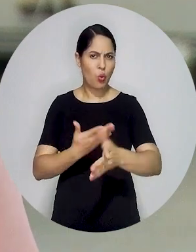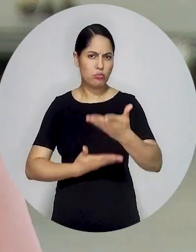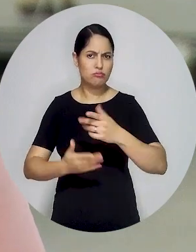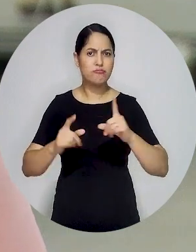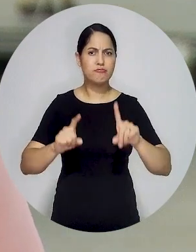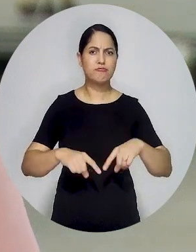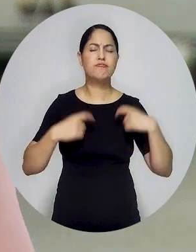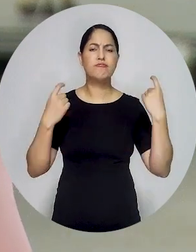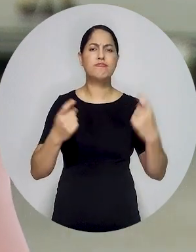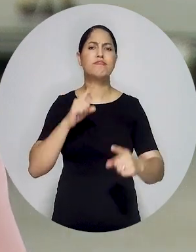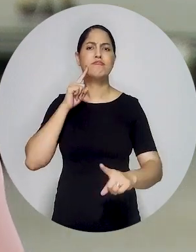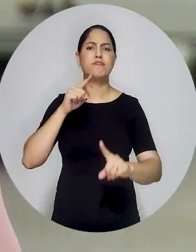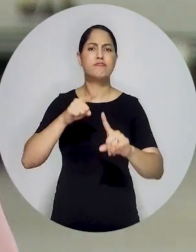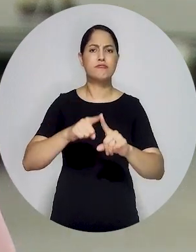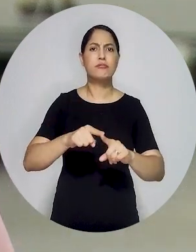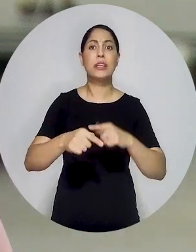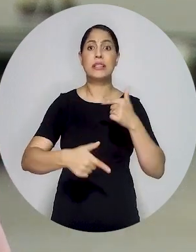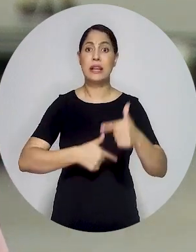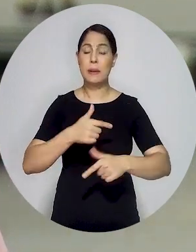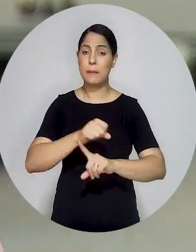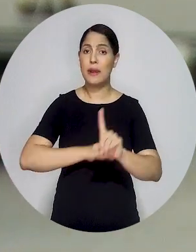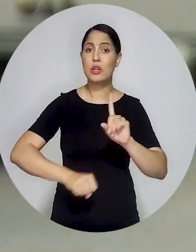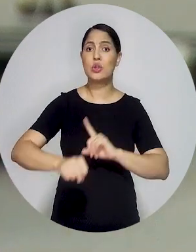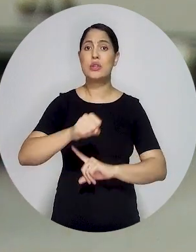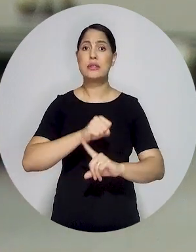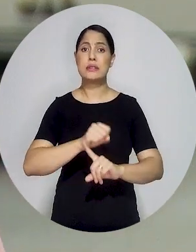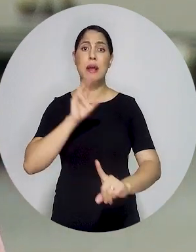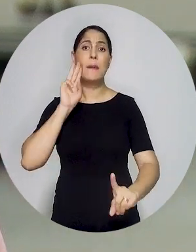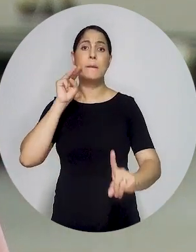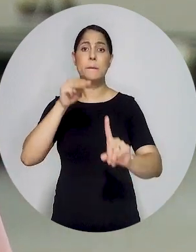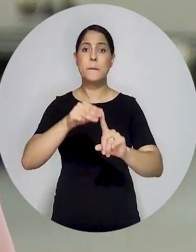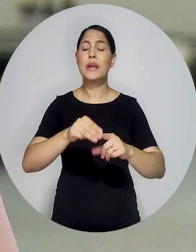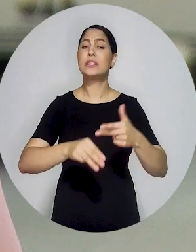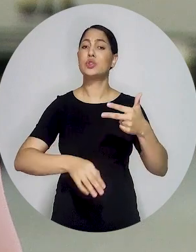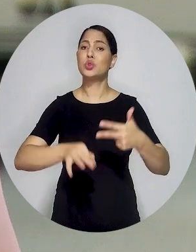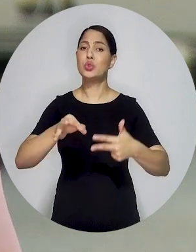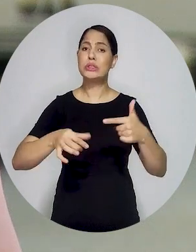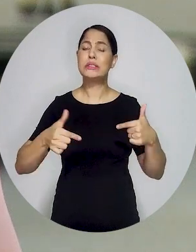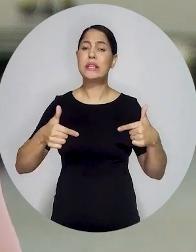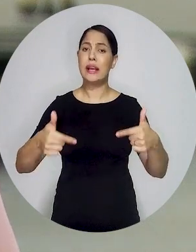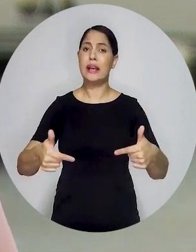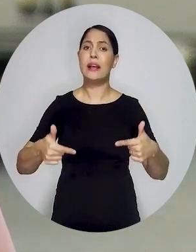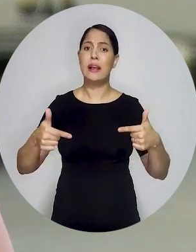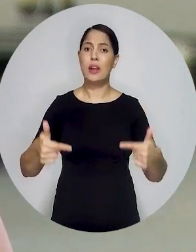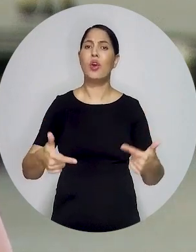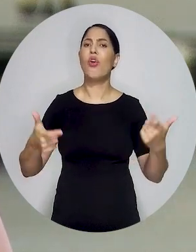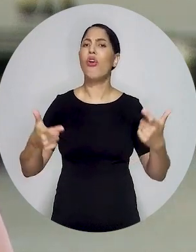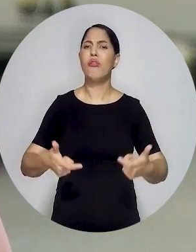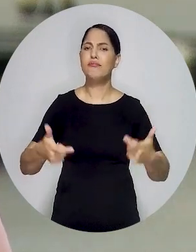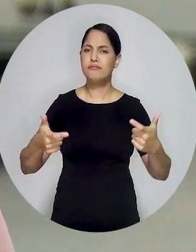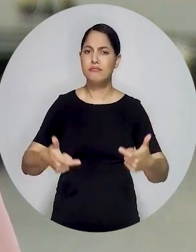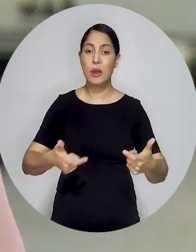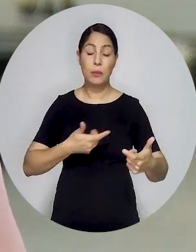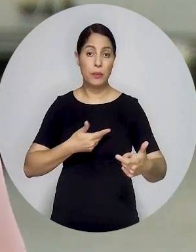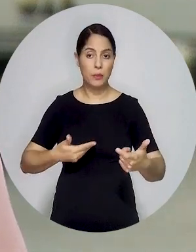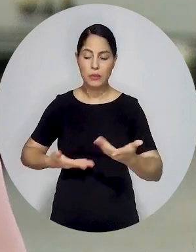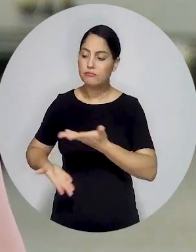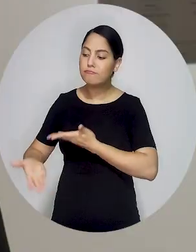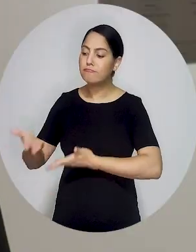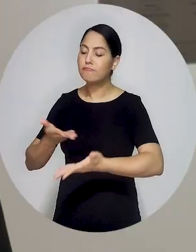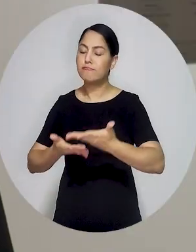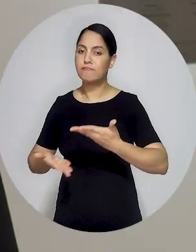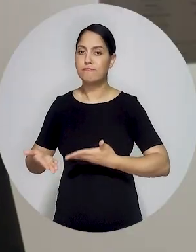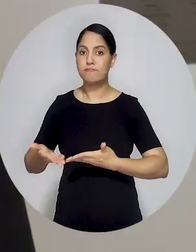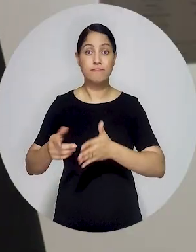ativa para elaborar, avaliar e revisar as metas do Judiciário, etapas efetivadas por meio de consulta pública.